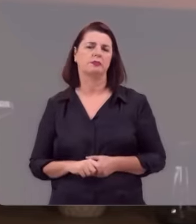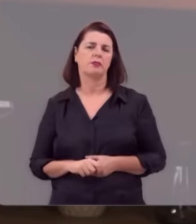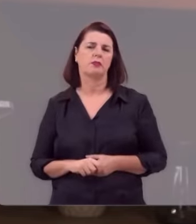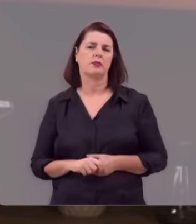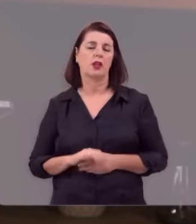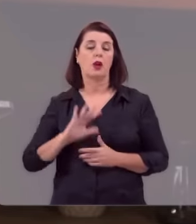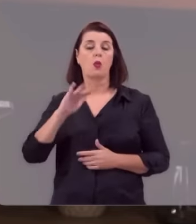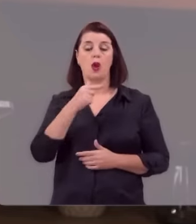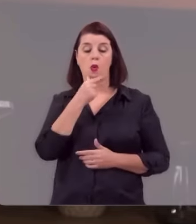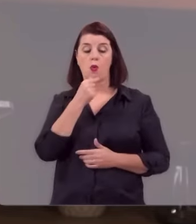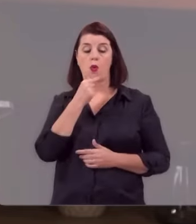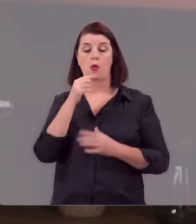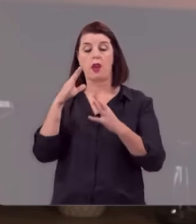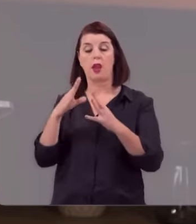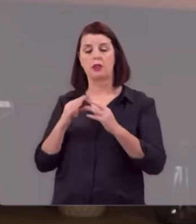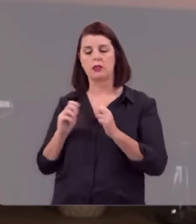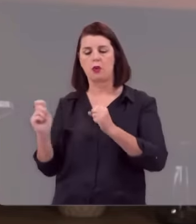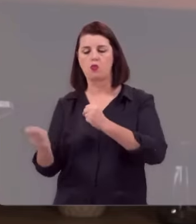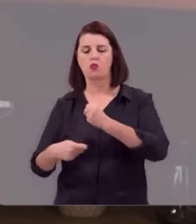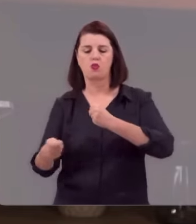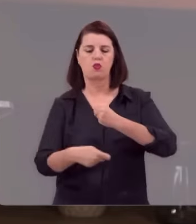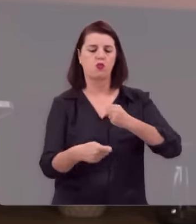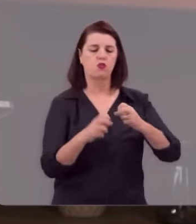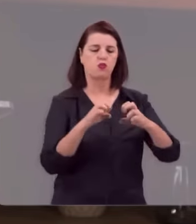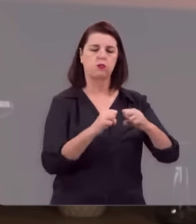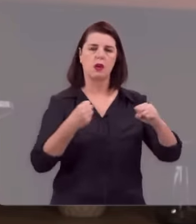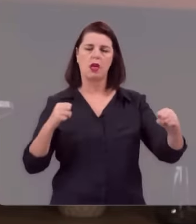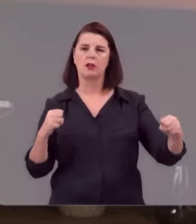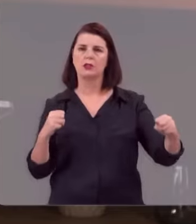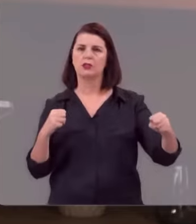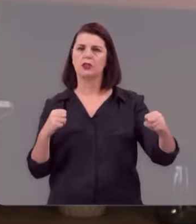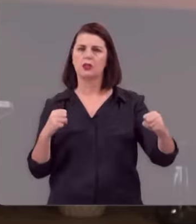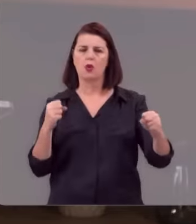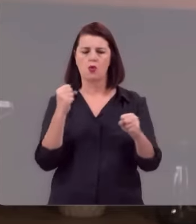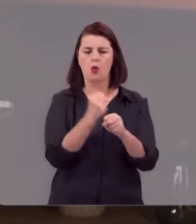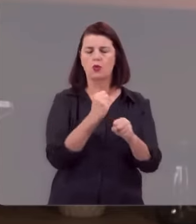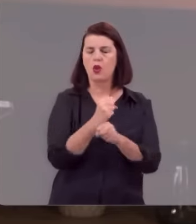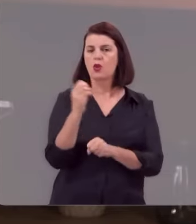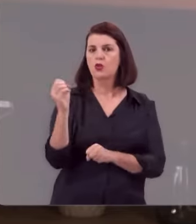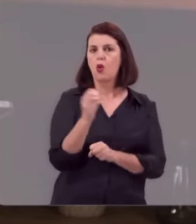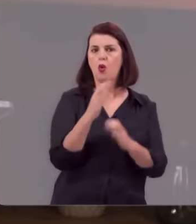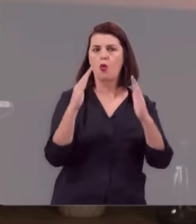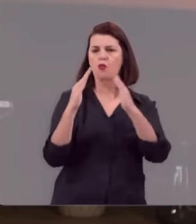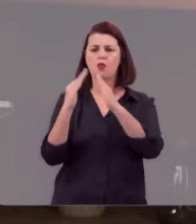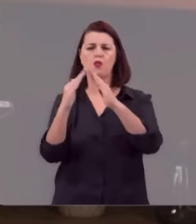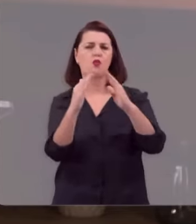ao receber uma colheita farturosa, construiu novos celeiros,